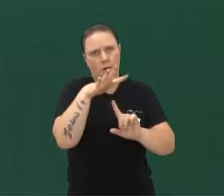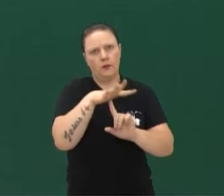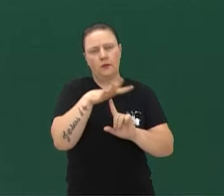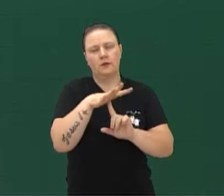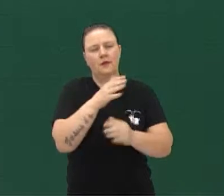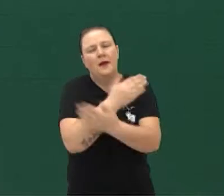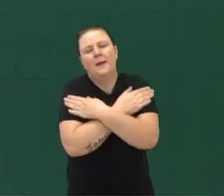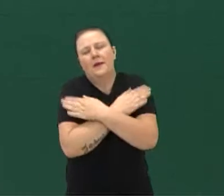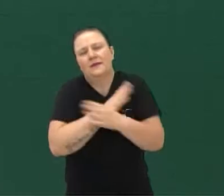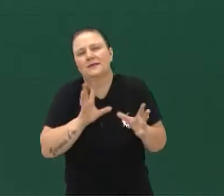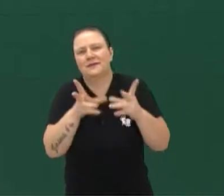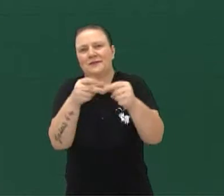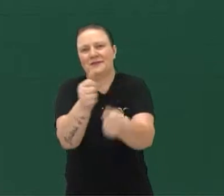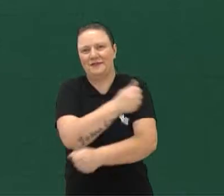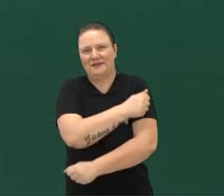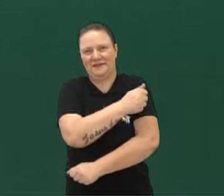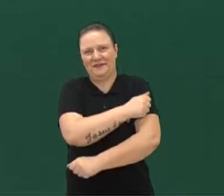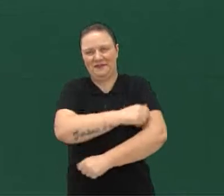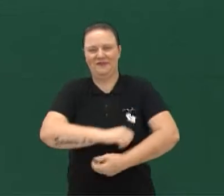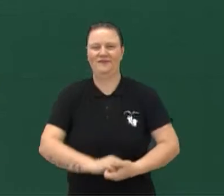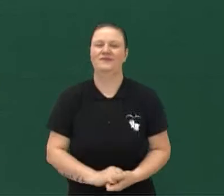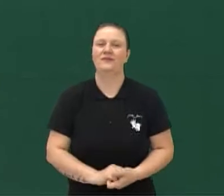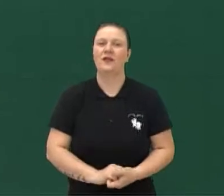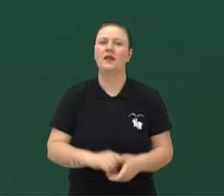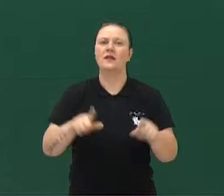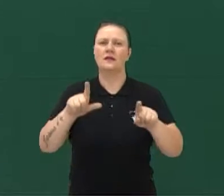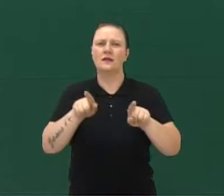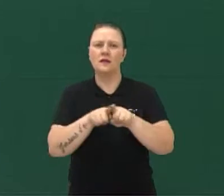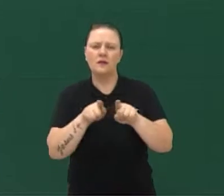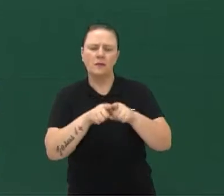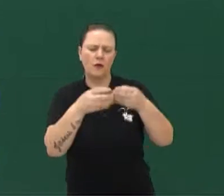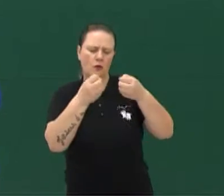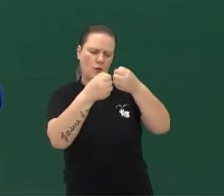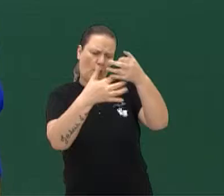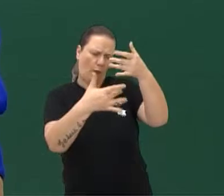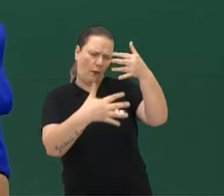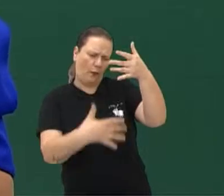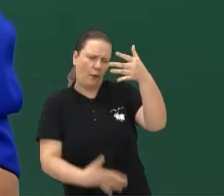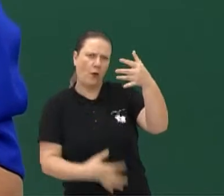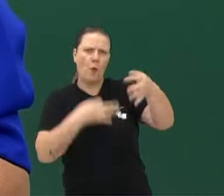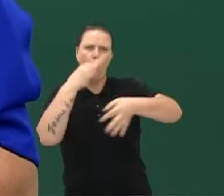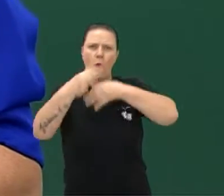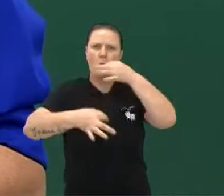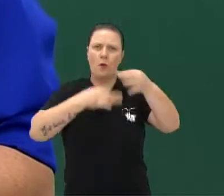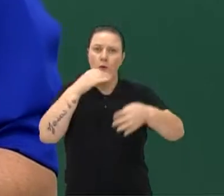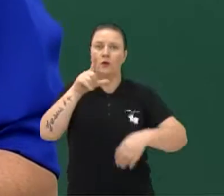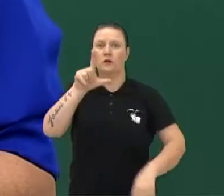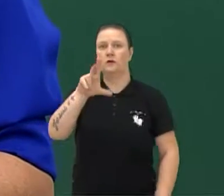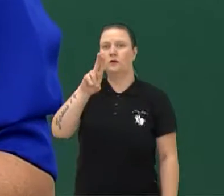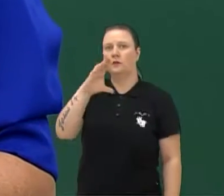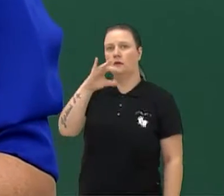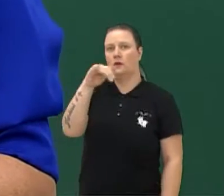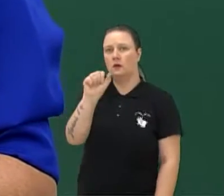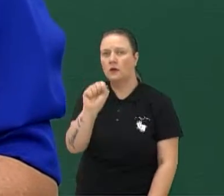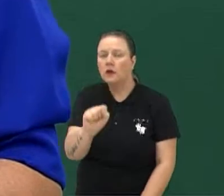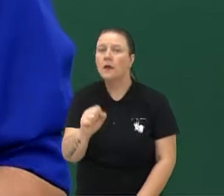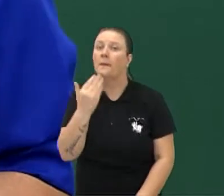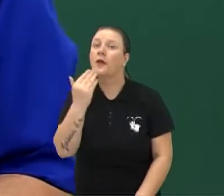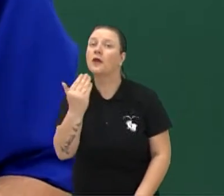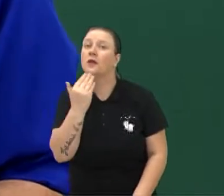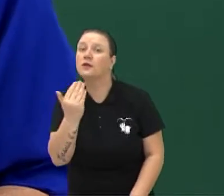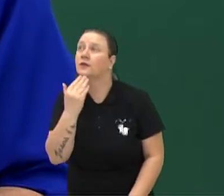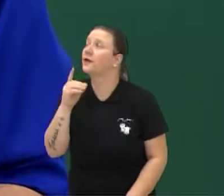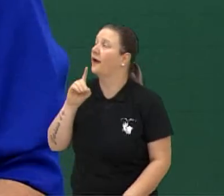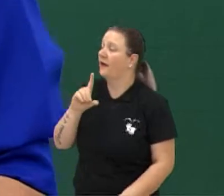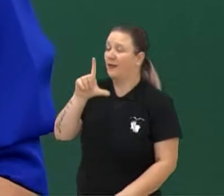do Asdrubal Belegar. Tá bom? E tem muita gente comentando aqui, o Lucas Cicelli, pedindo para o professor falar o nome dele.